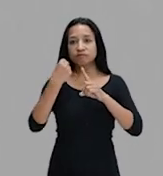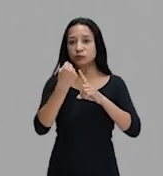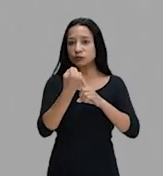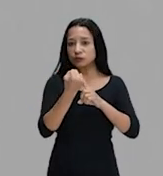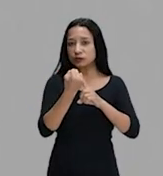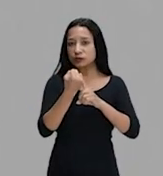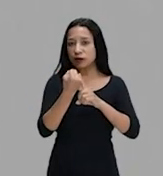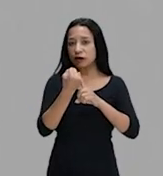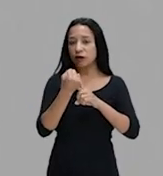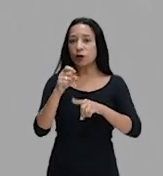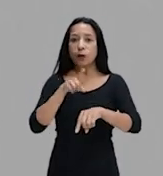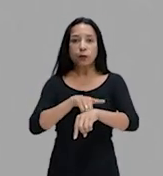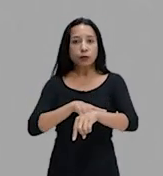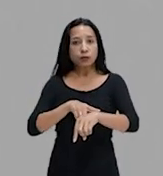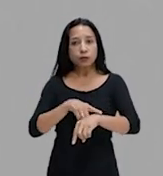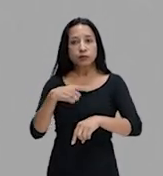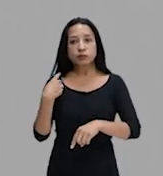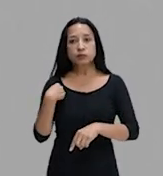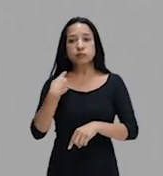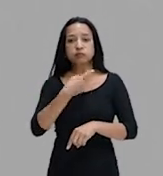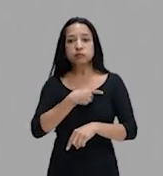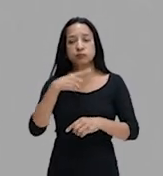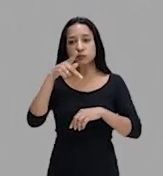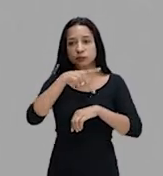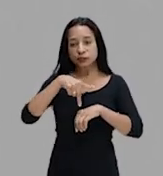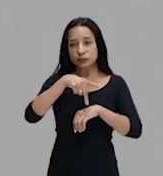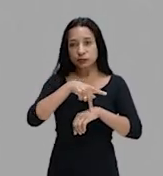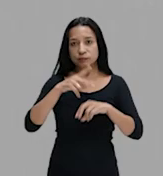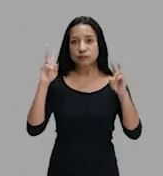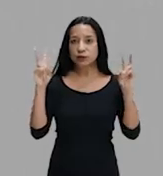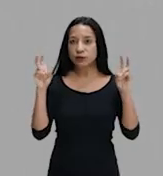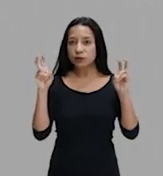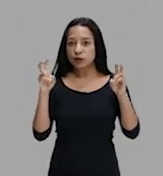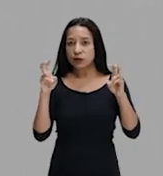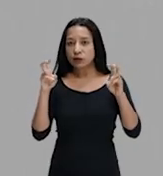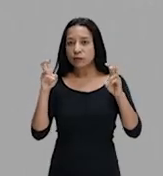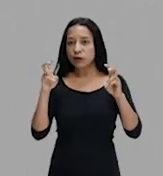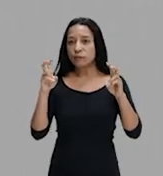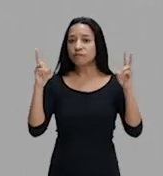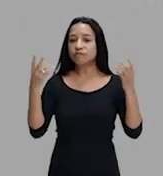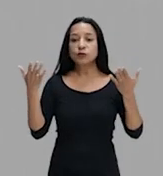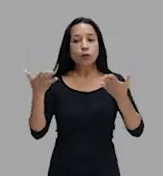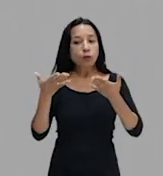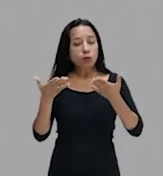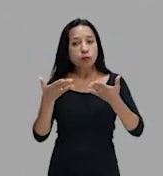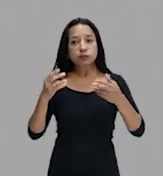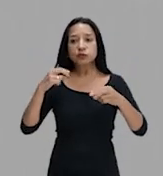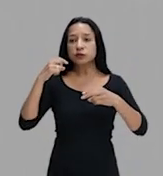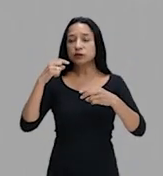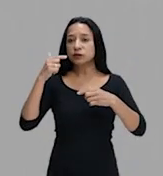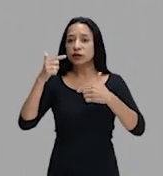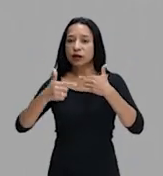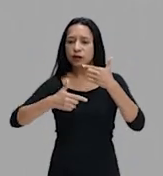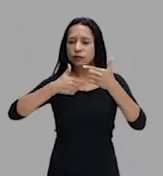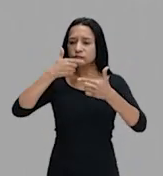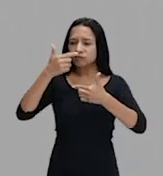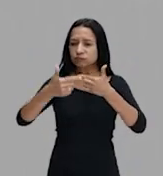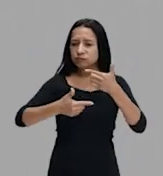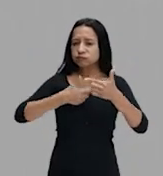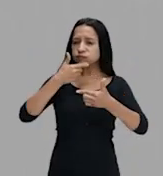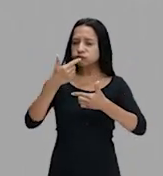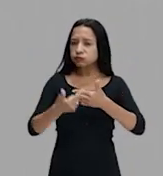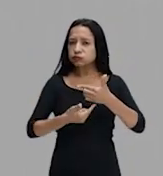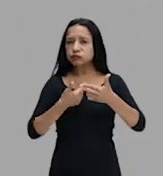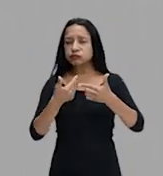étnica em nosso país. O tema é a luta, a luta, a resistência.